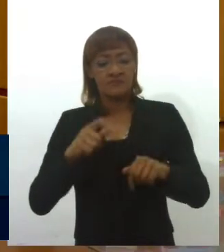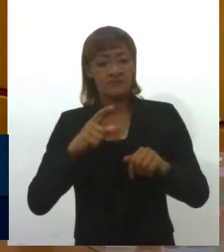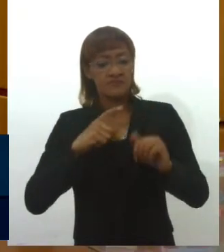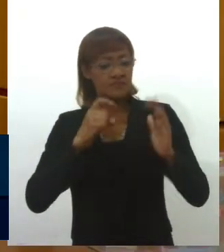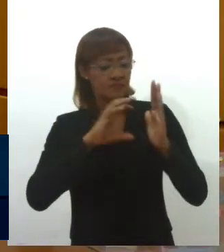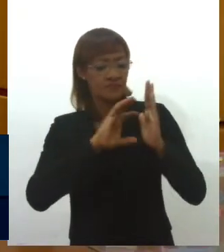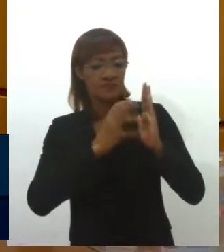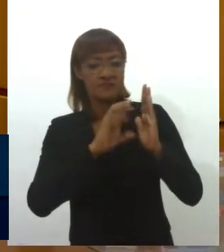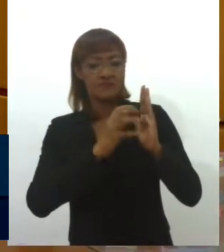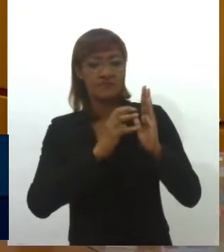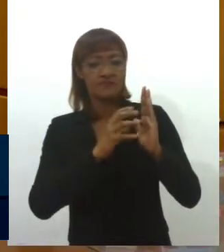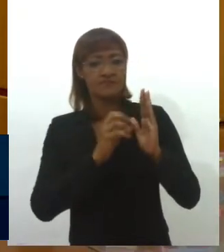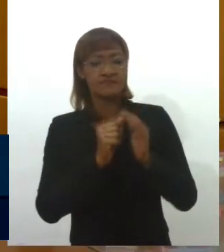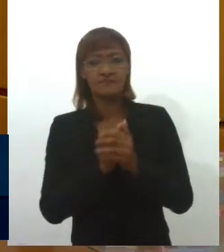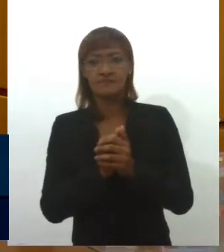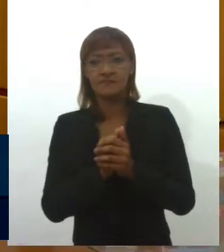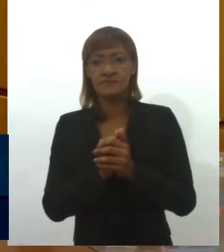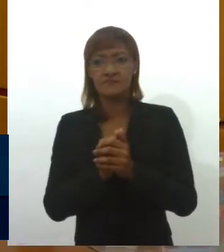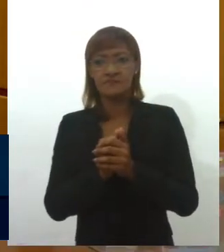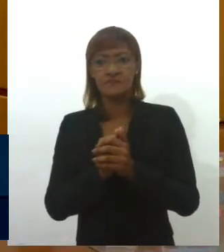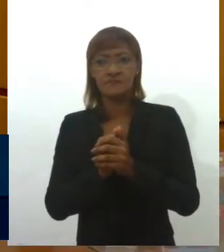pensamento nazista.